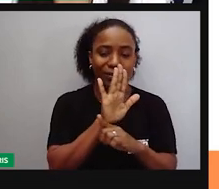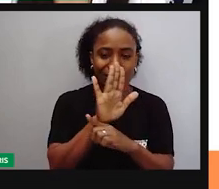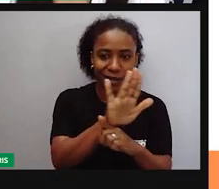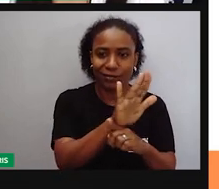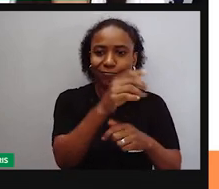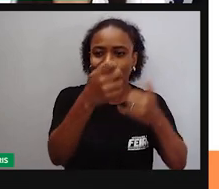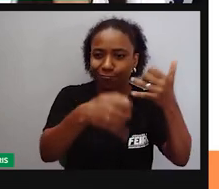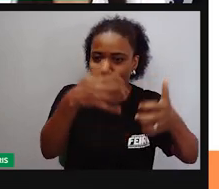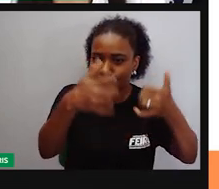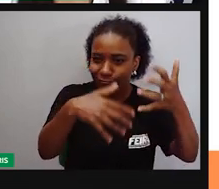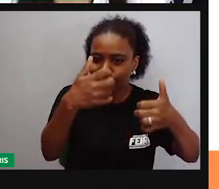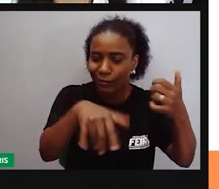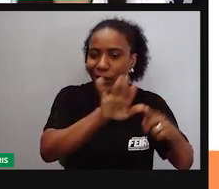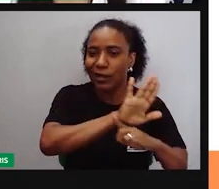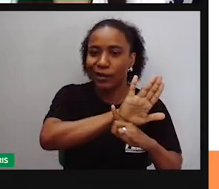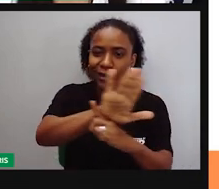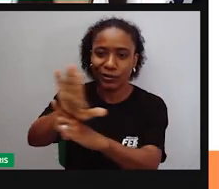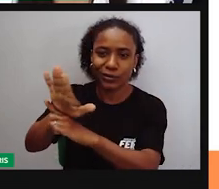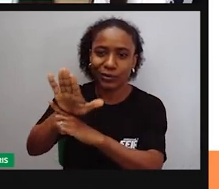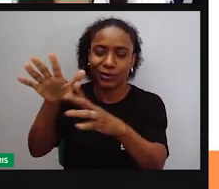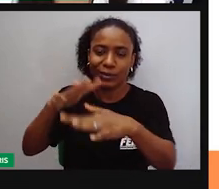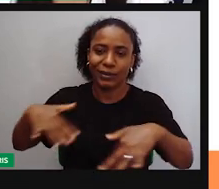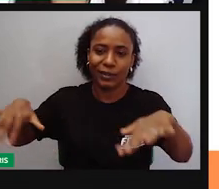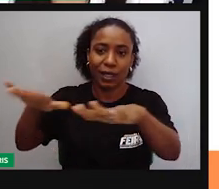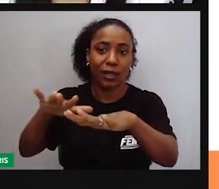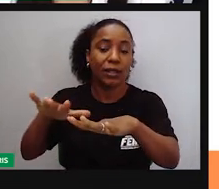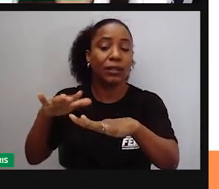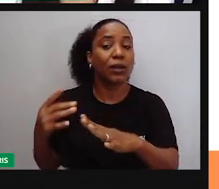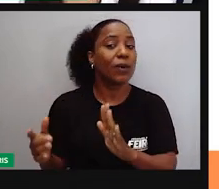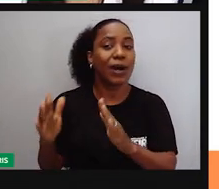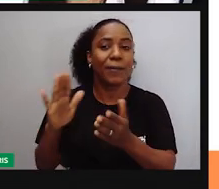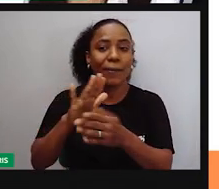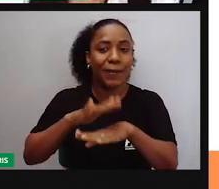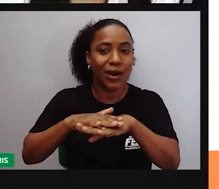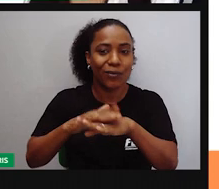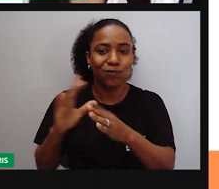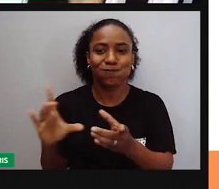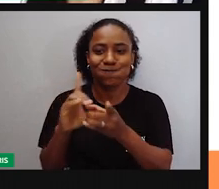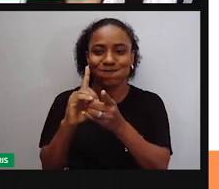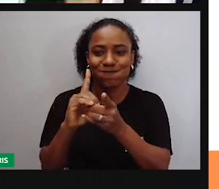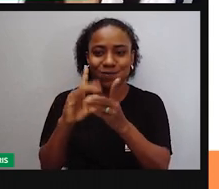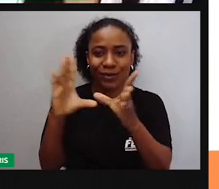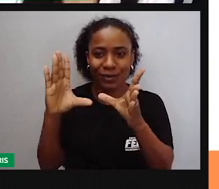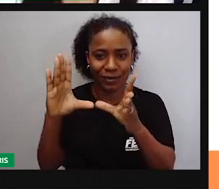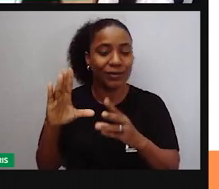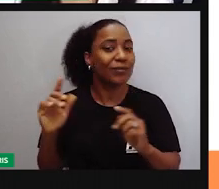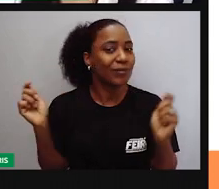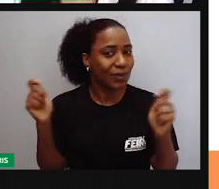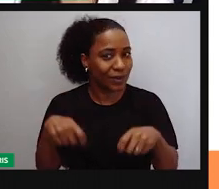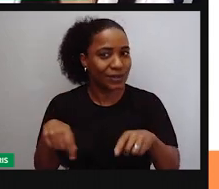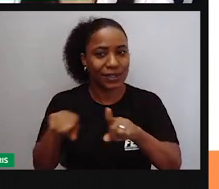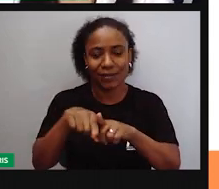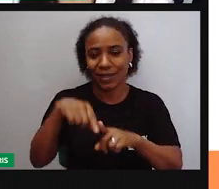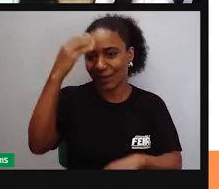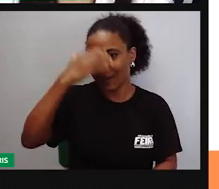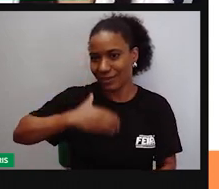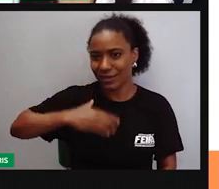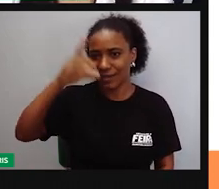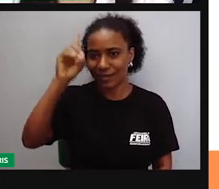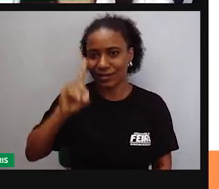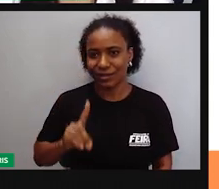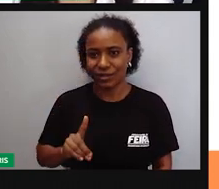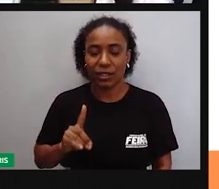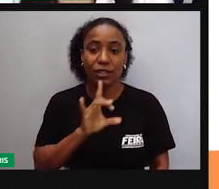Tudo isso passa aí pelo poder da democracia, pelo exercício também da cidadania. Então, as